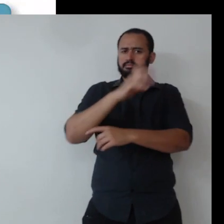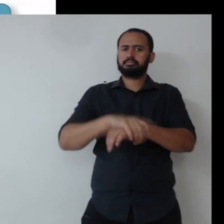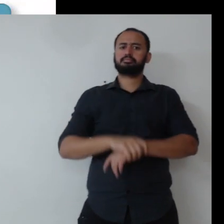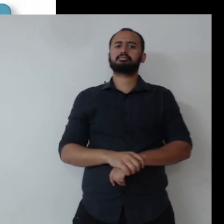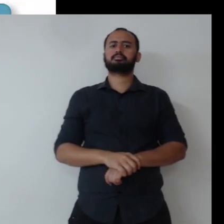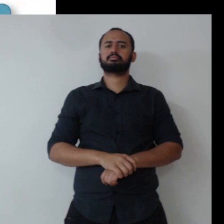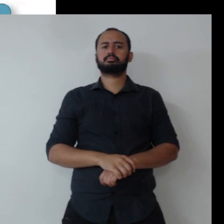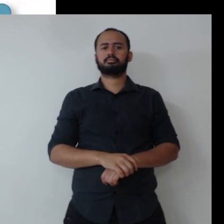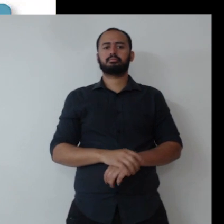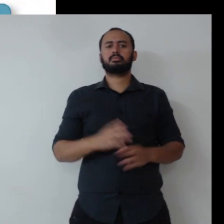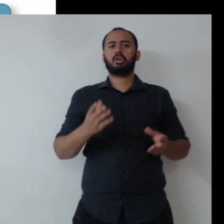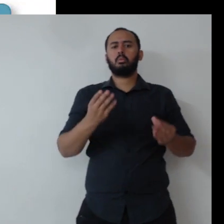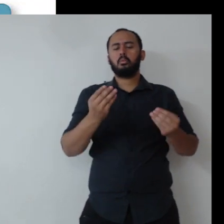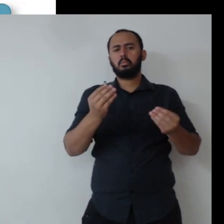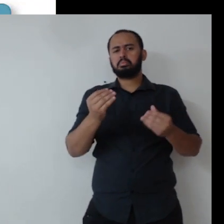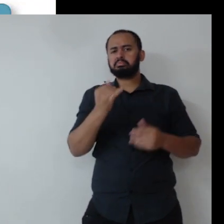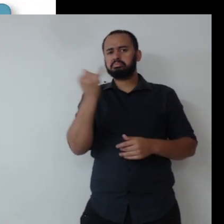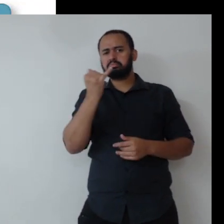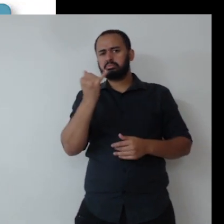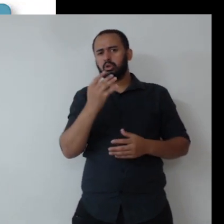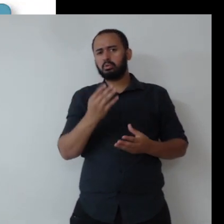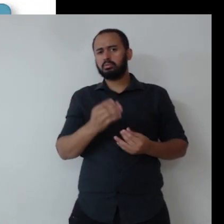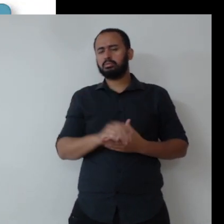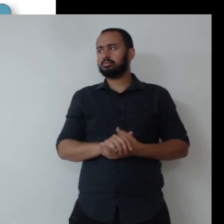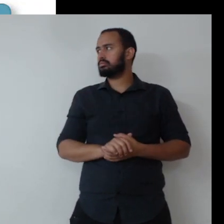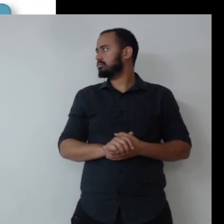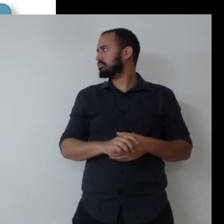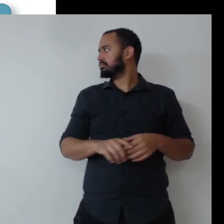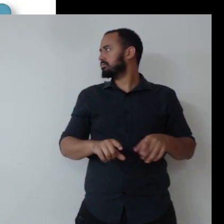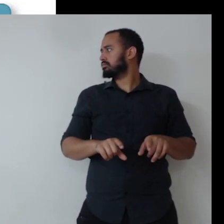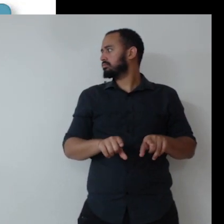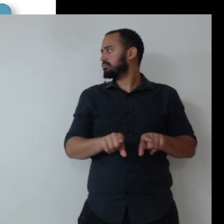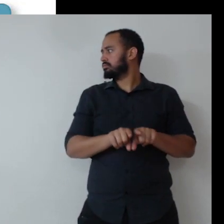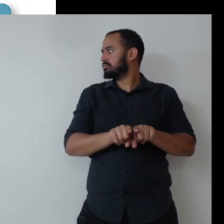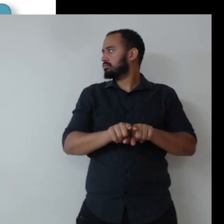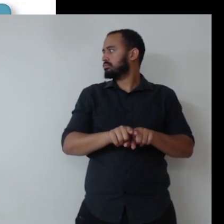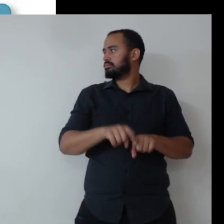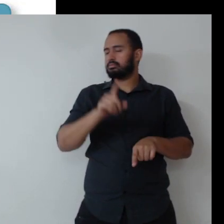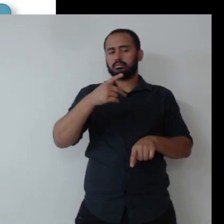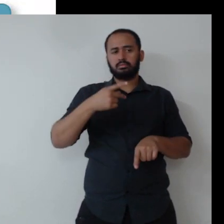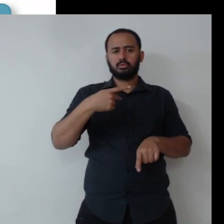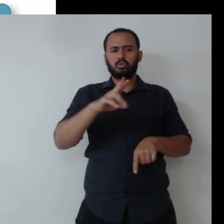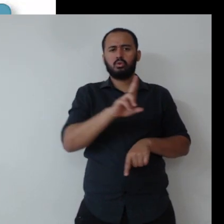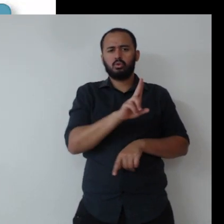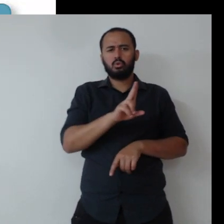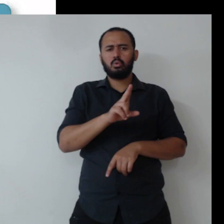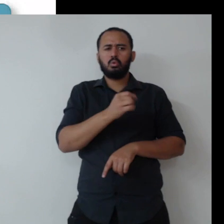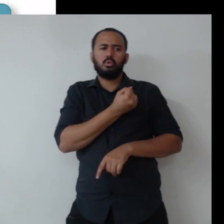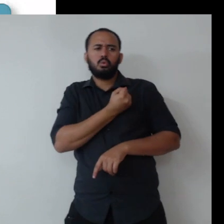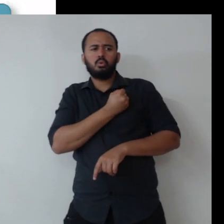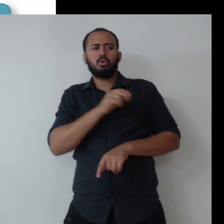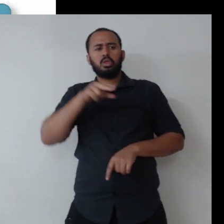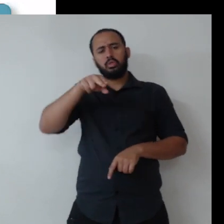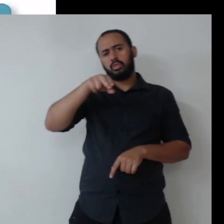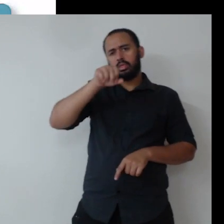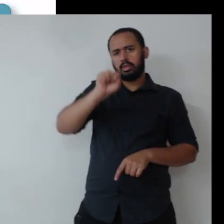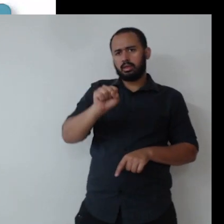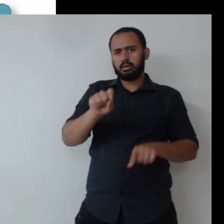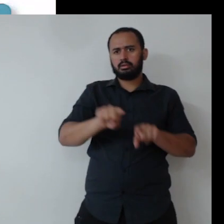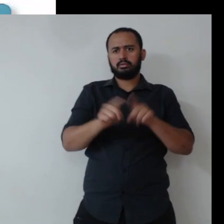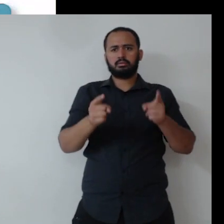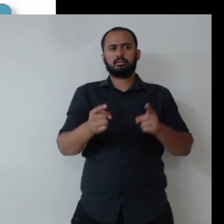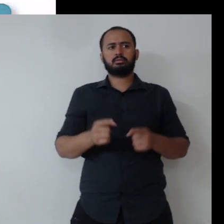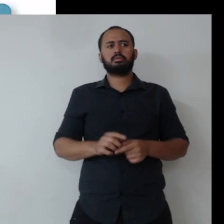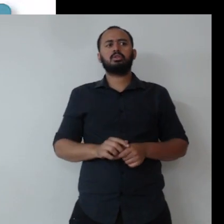A INES tem um painel super interessante também de governança e sustentabilidade com indicadores, com números da INES relacionados à